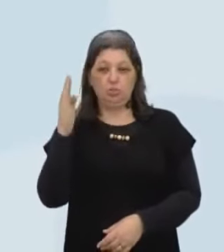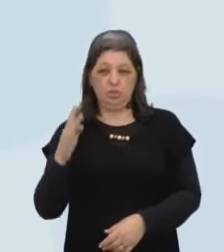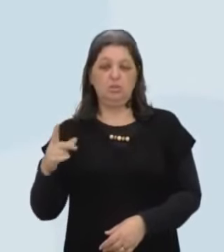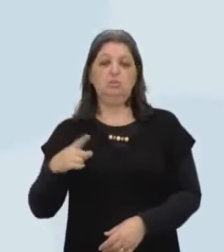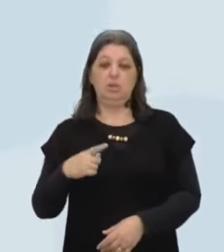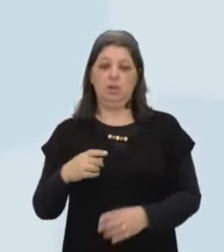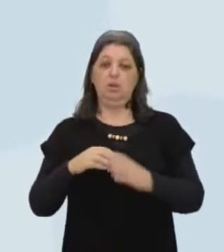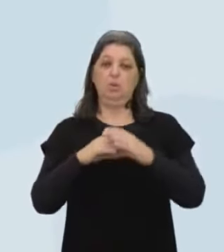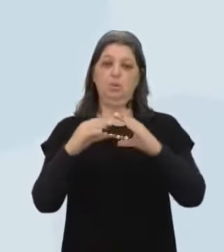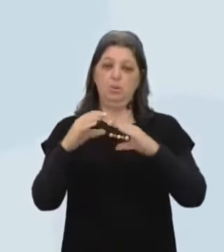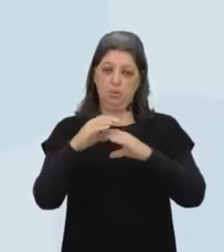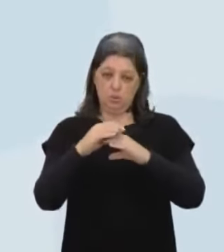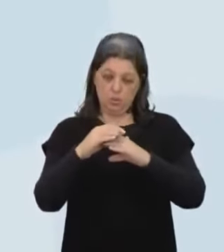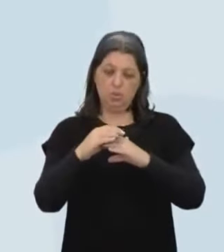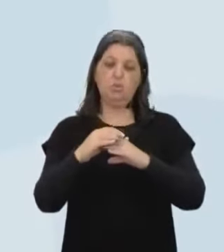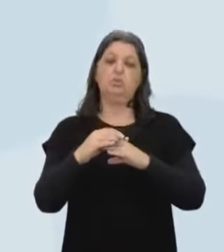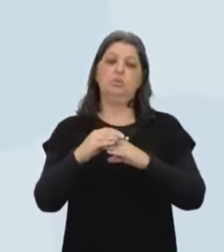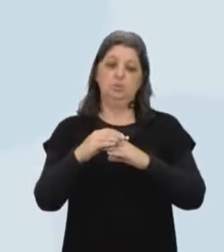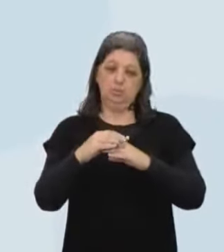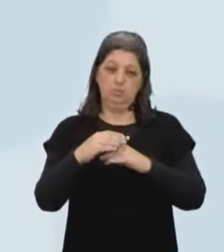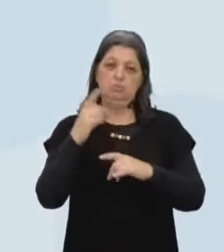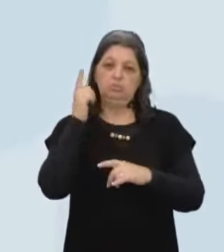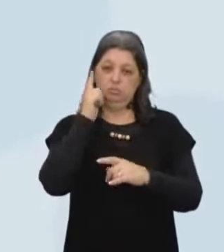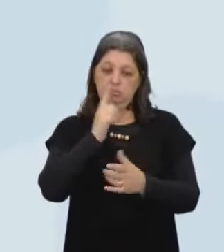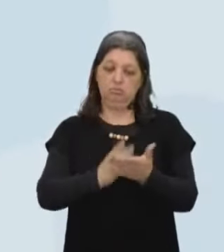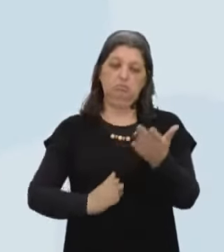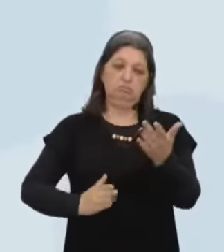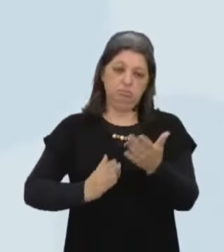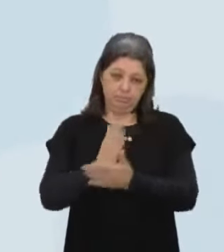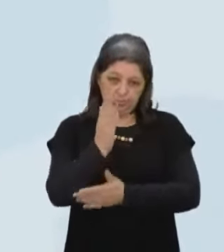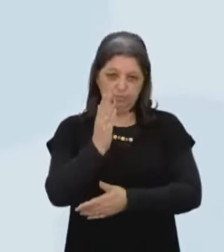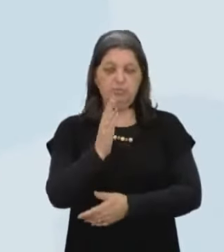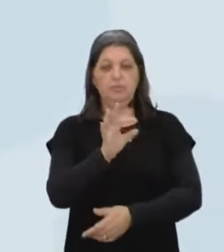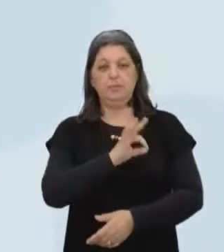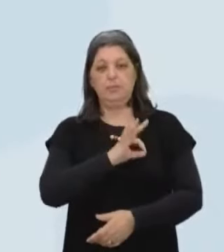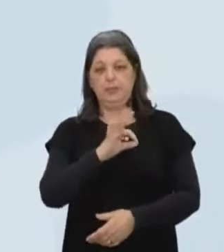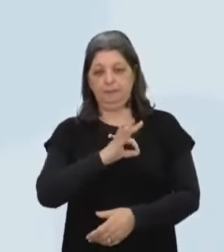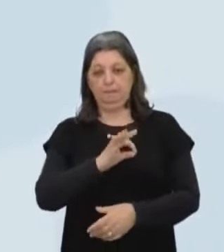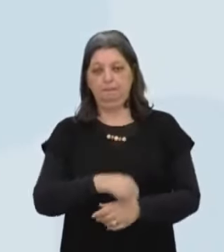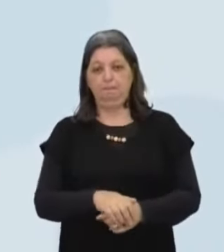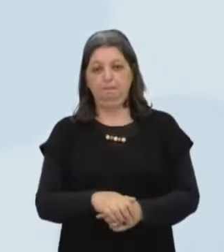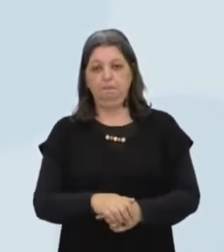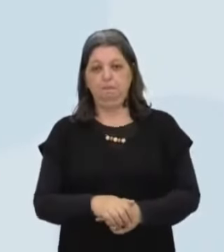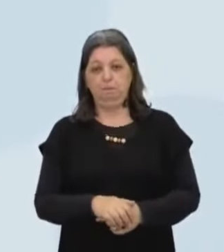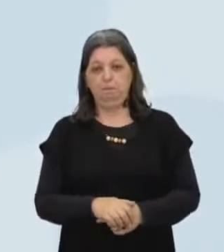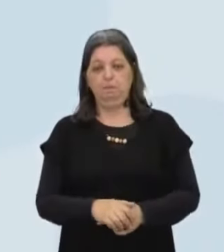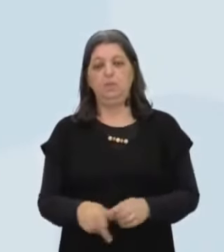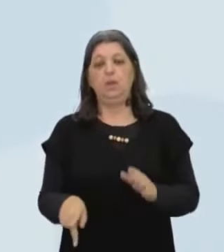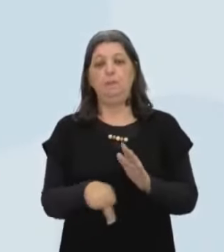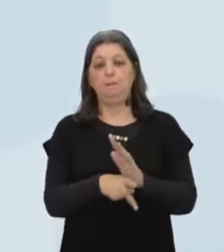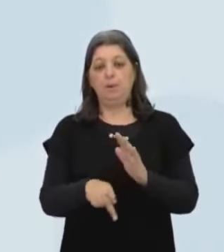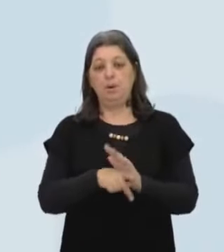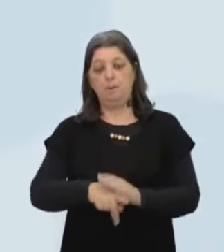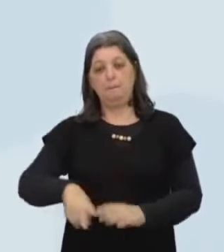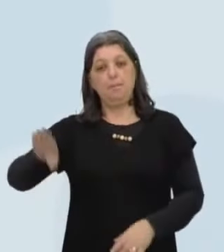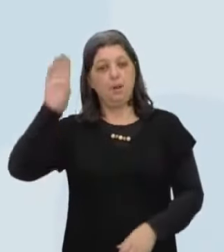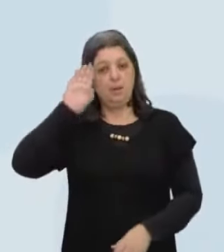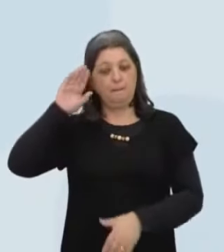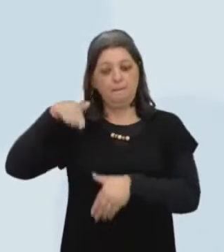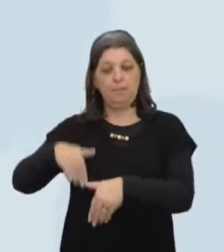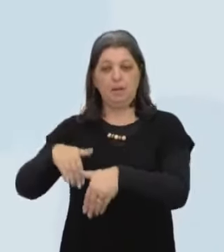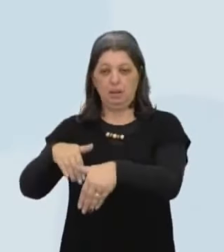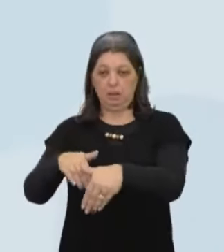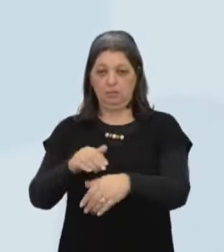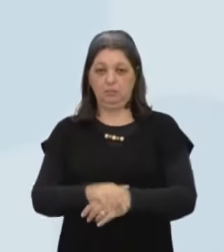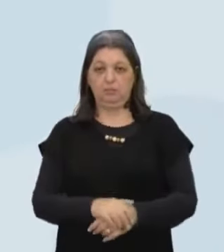concurso, né? A galera presta concurso e vai ser policial Sob comando militar Tem